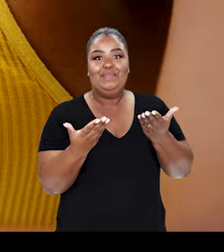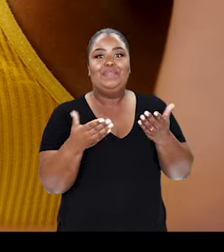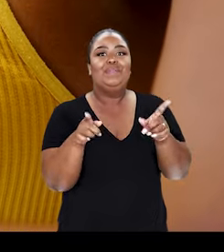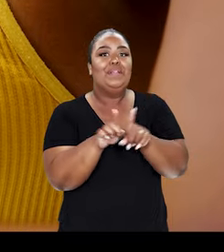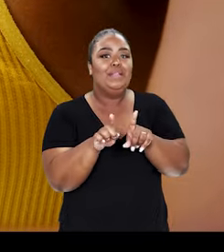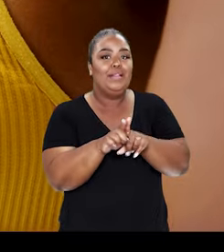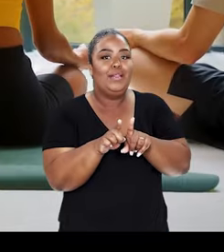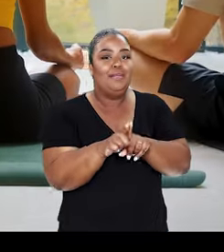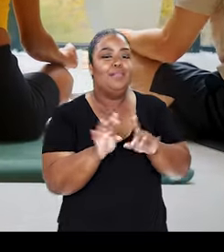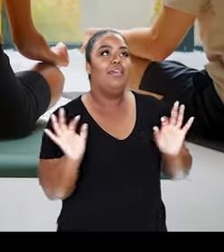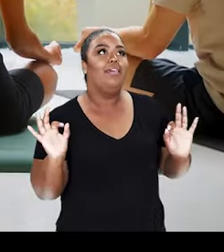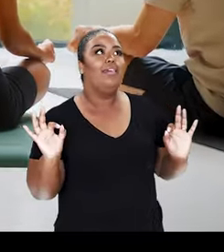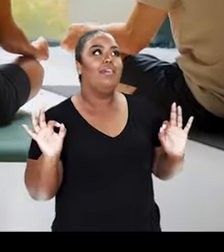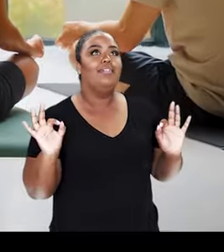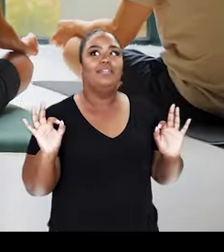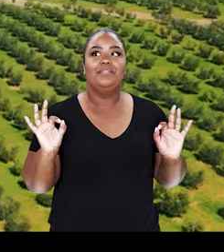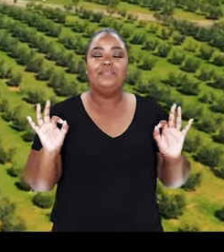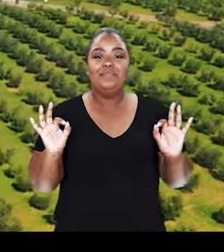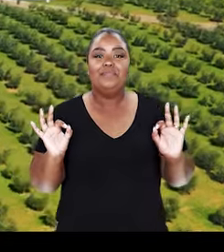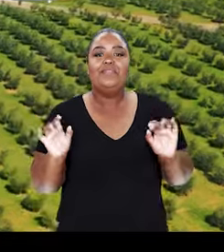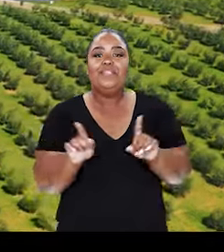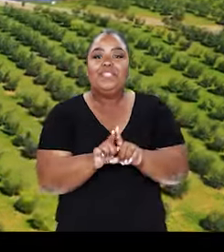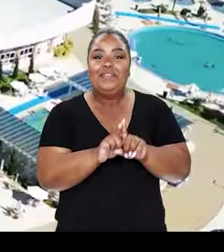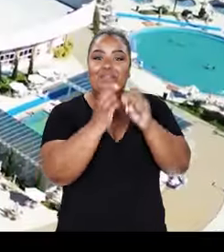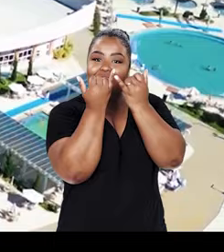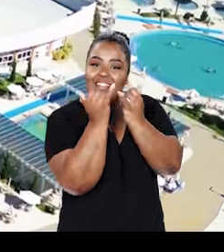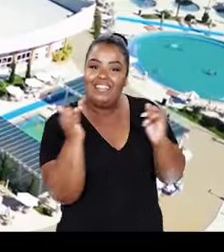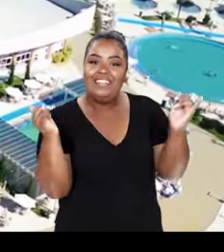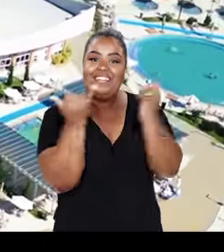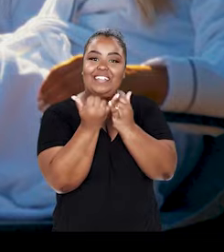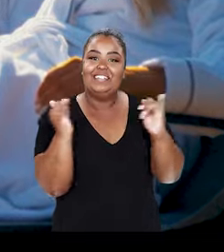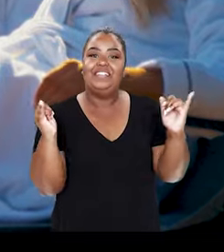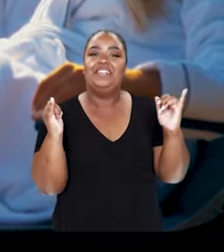Da meditação. Da energia.